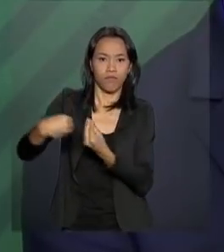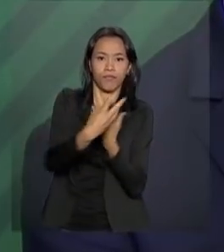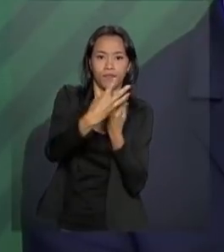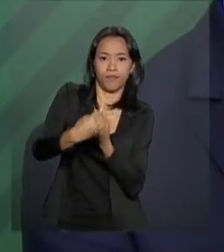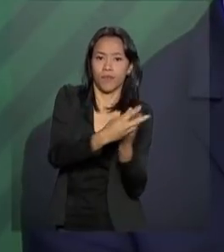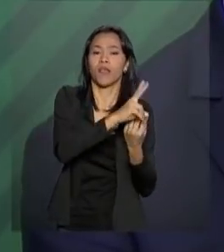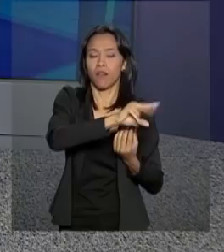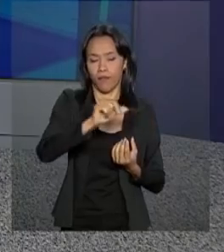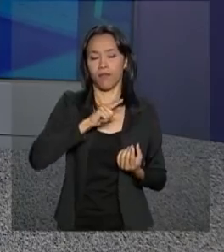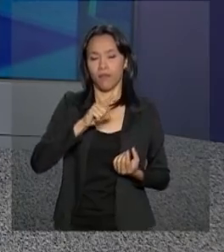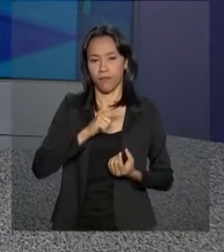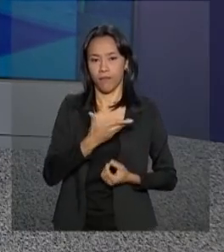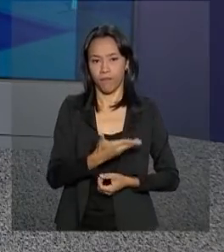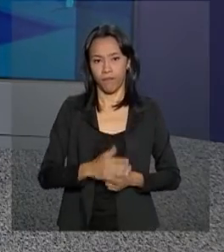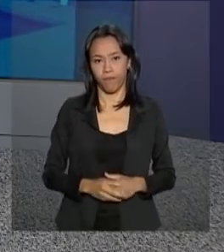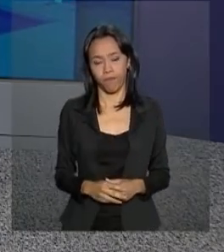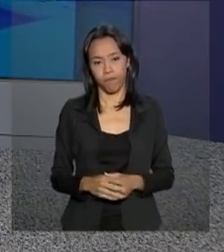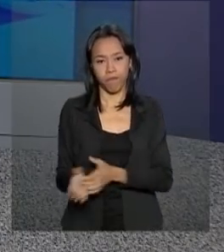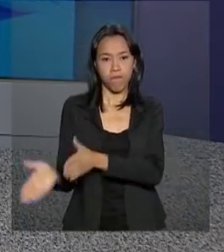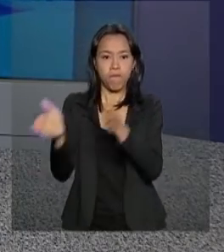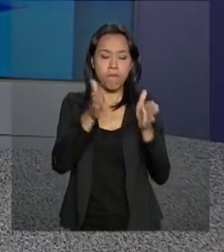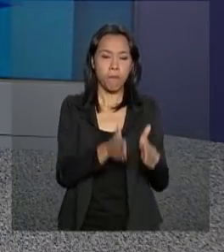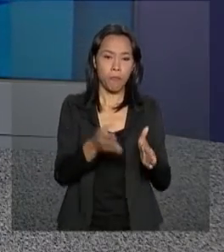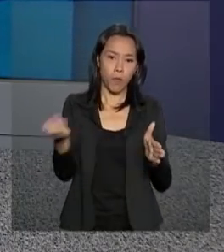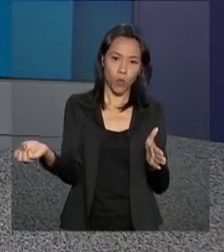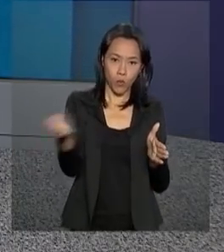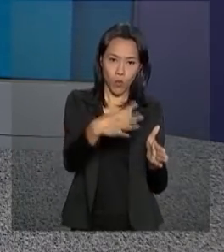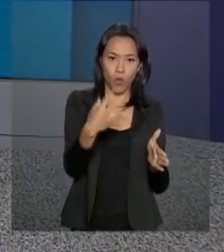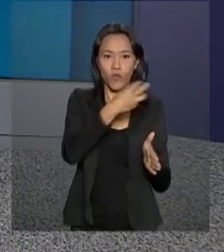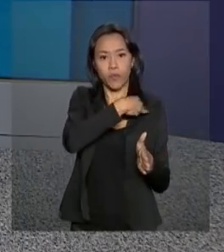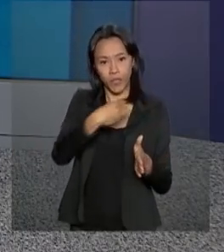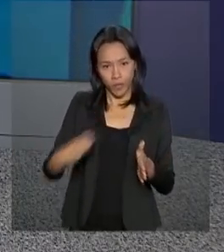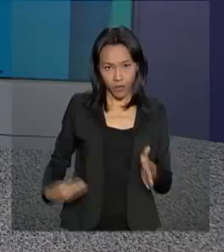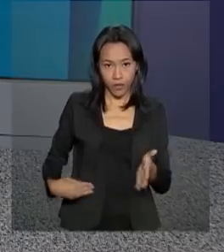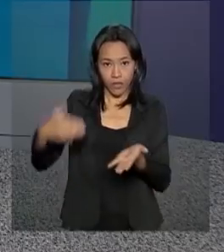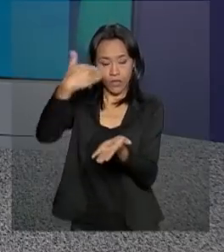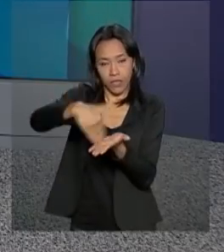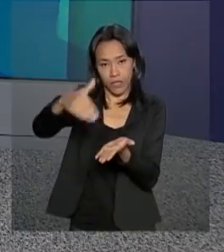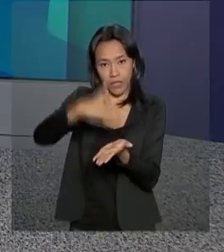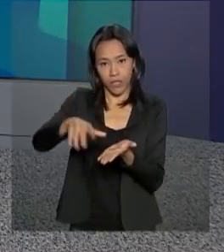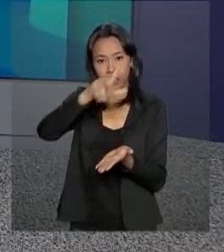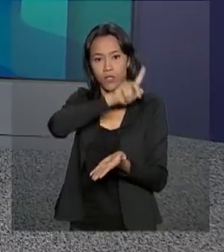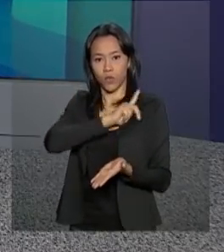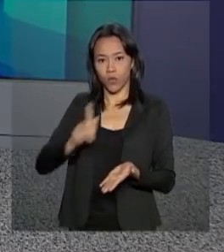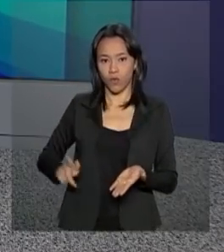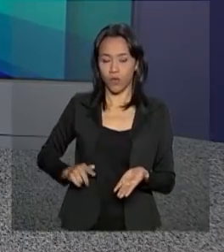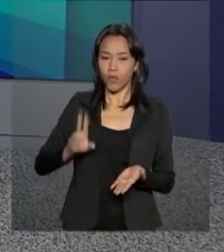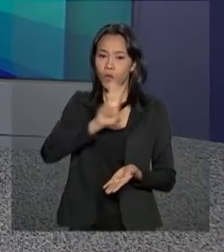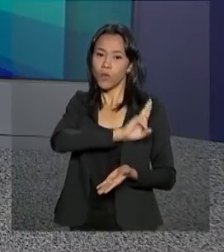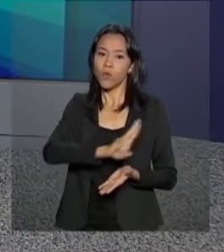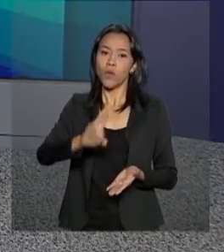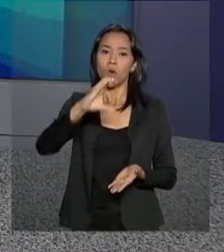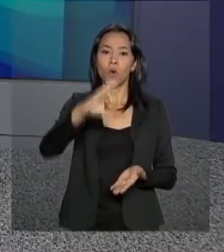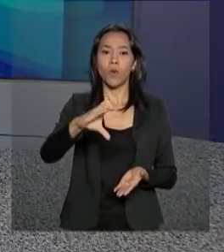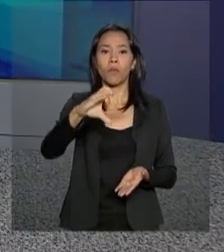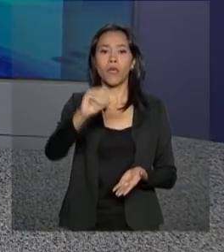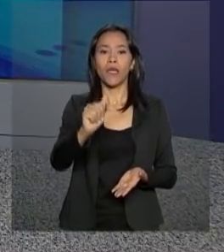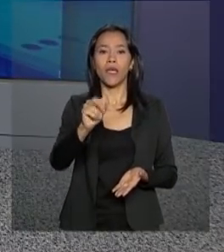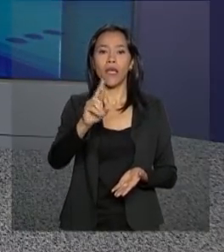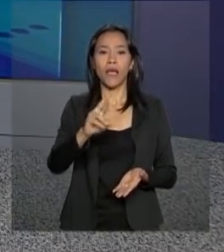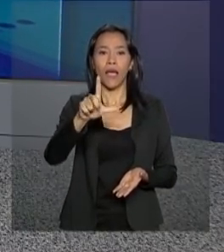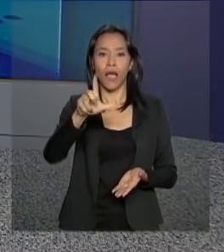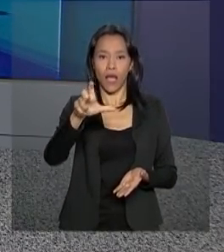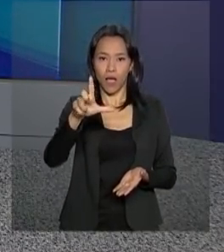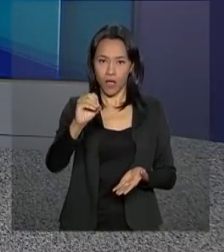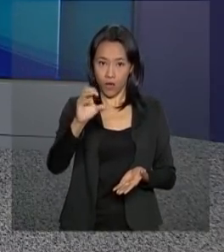disponível. O novo ministro-chefe da Secretaria de Governo, Carlos Alberto dos Santos Cruz, recebeu